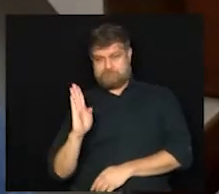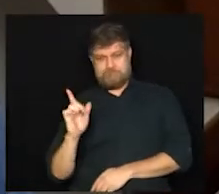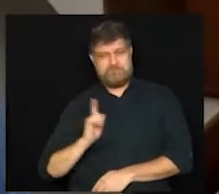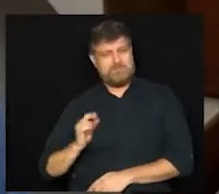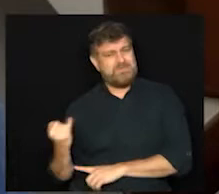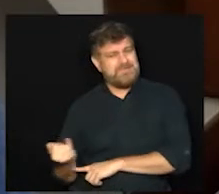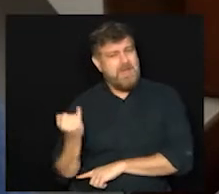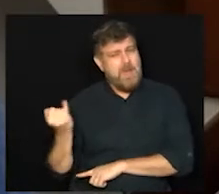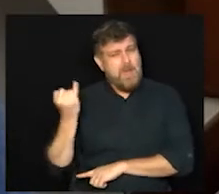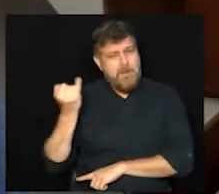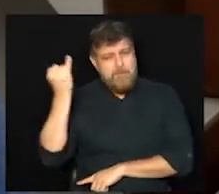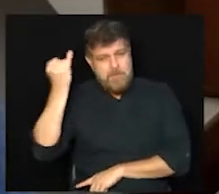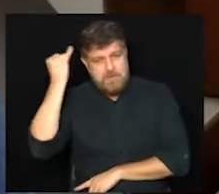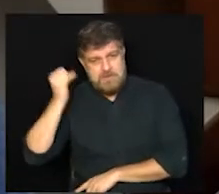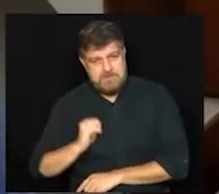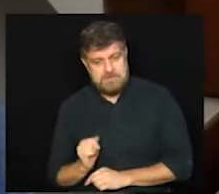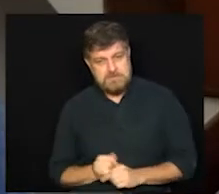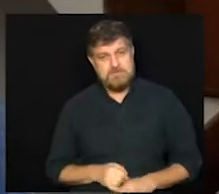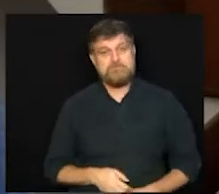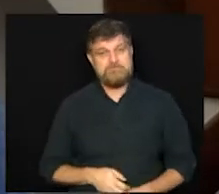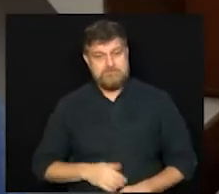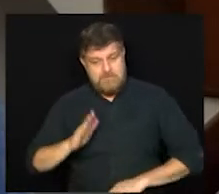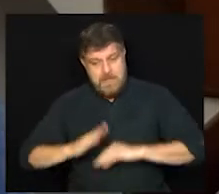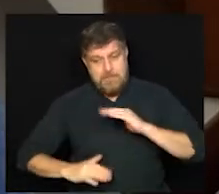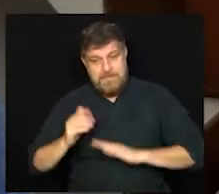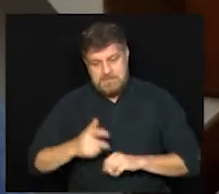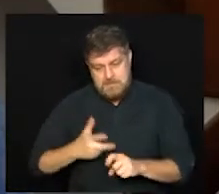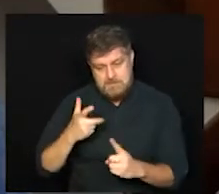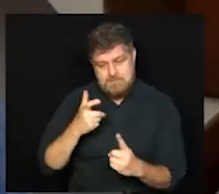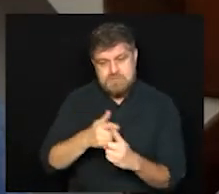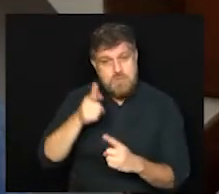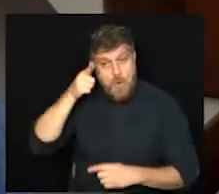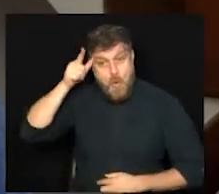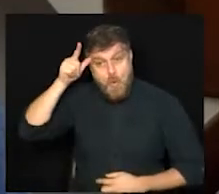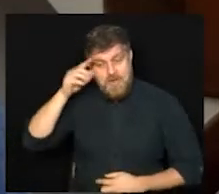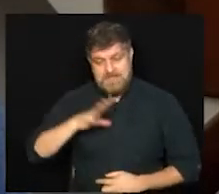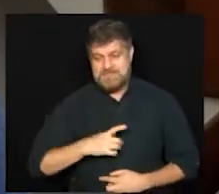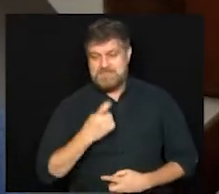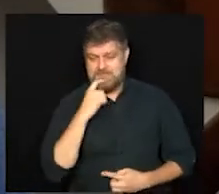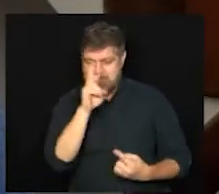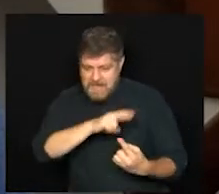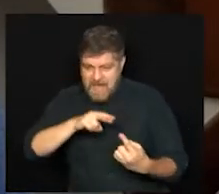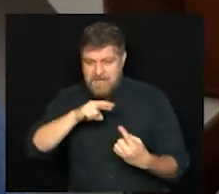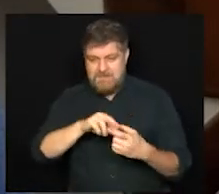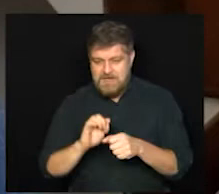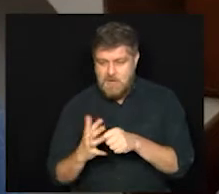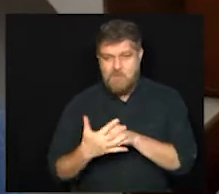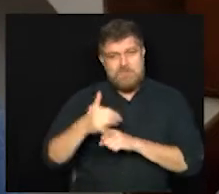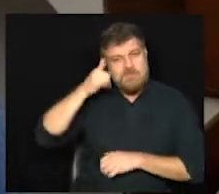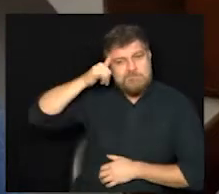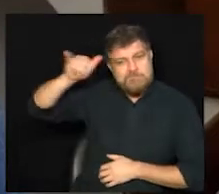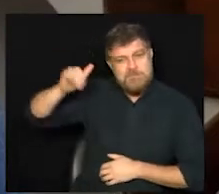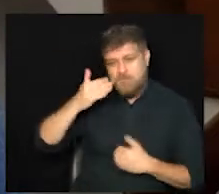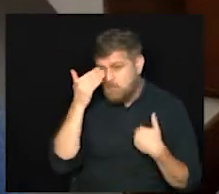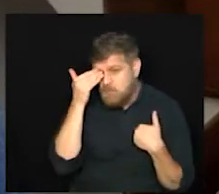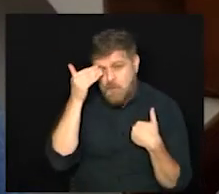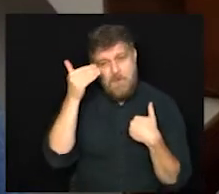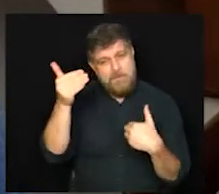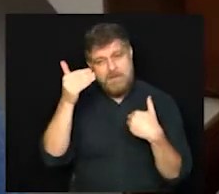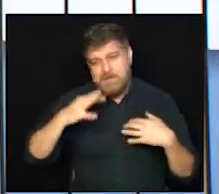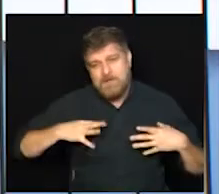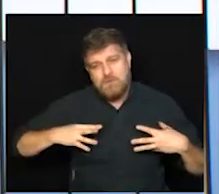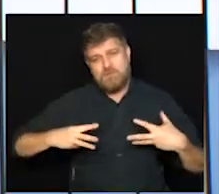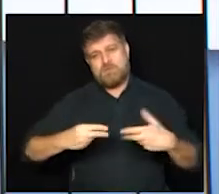importantes no processo do dia de ontem. Campinas tem sido referência na luta contra a Covid-19. Muito obrigado a todos.